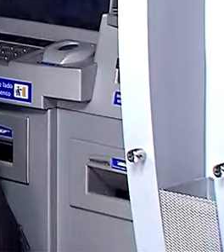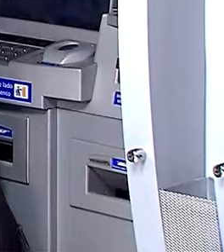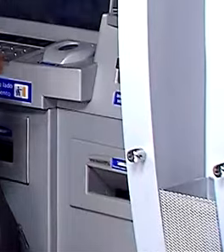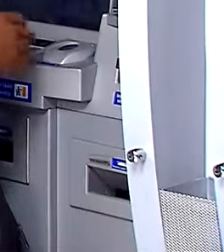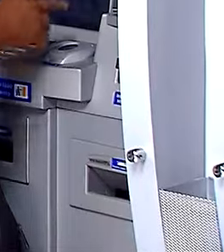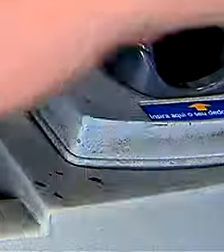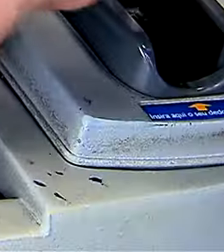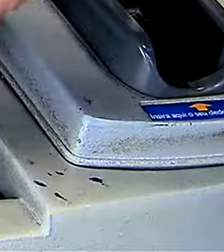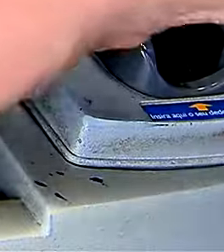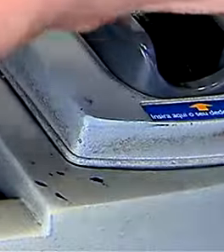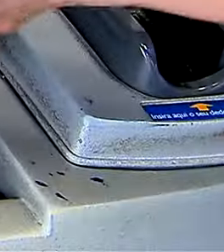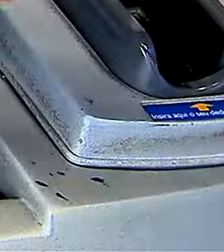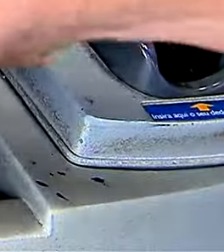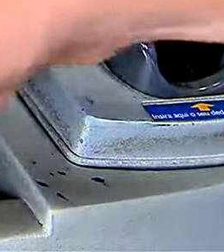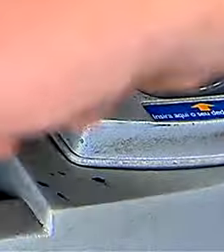E aí aí aí